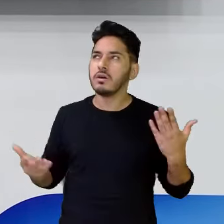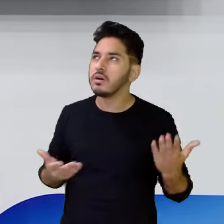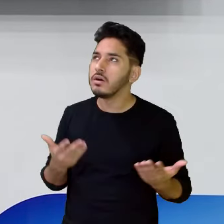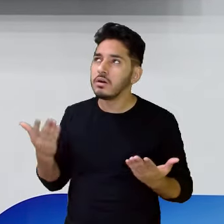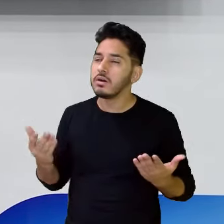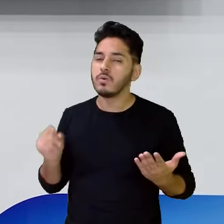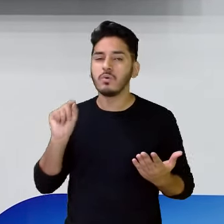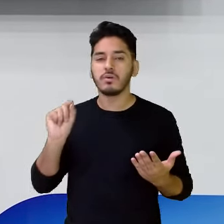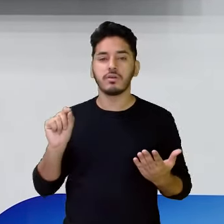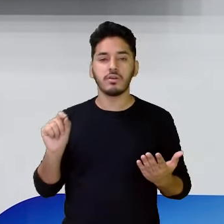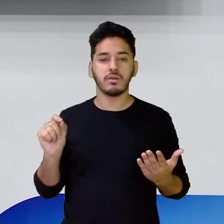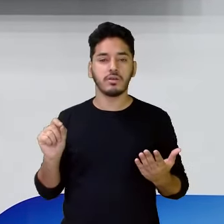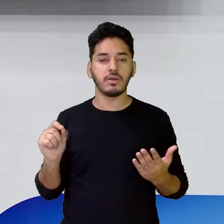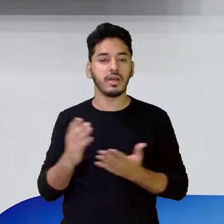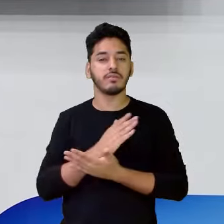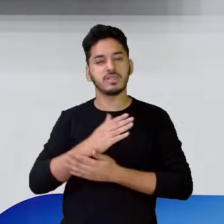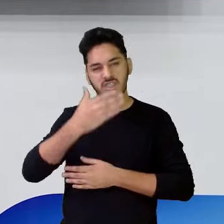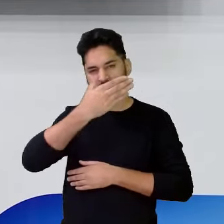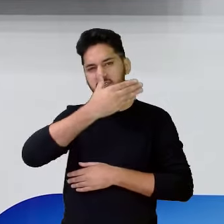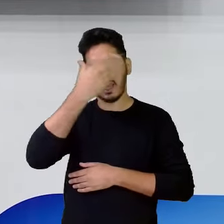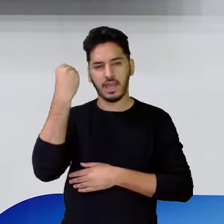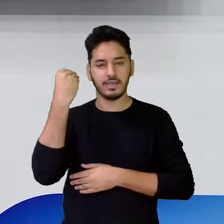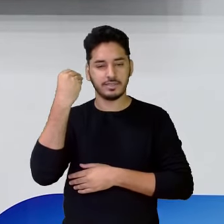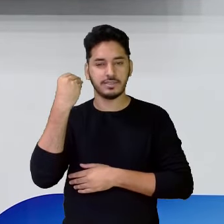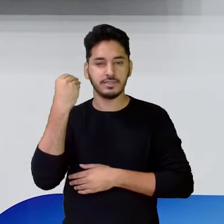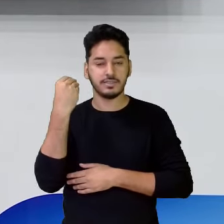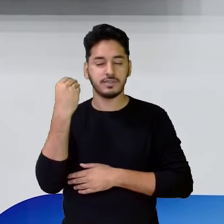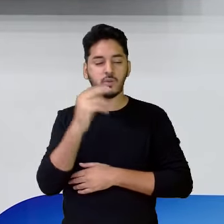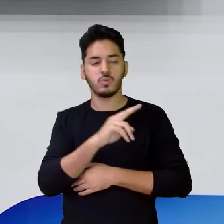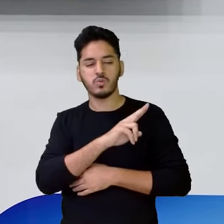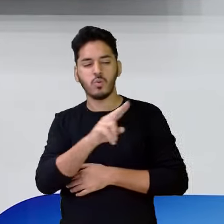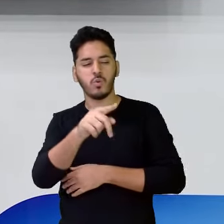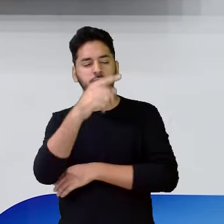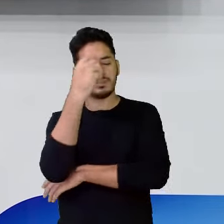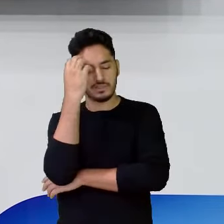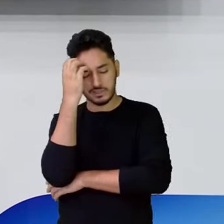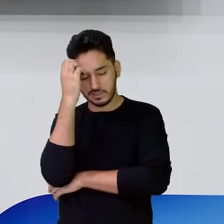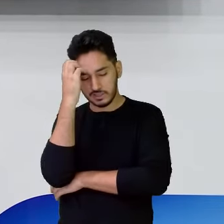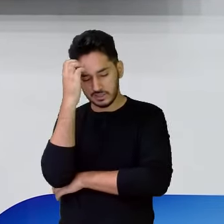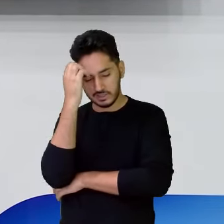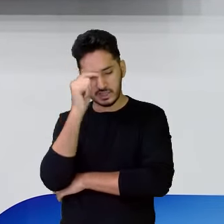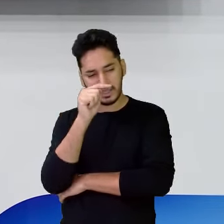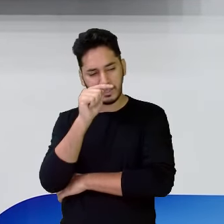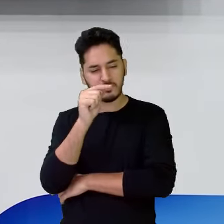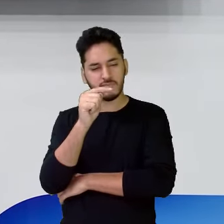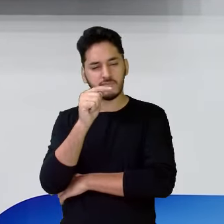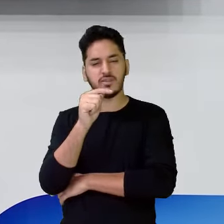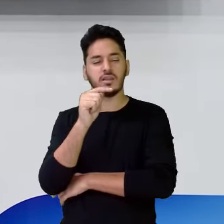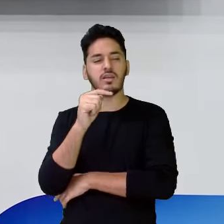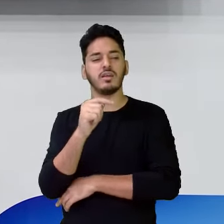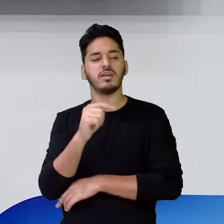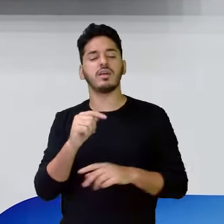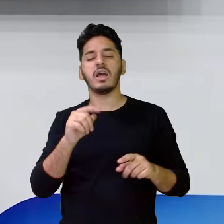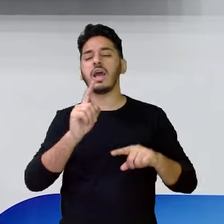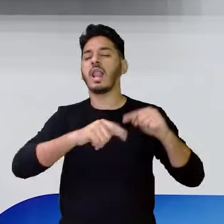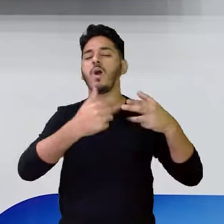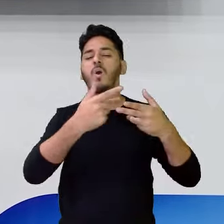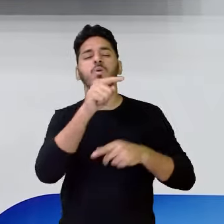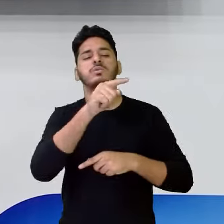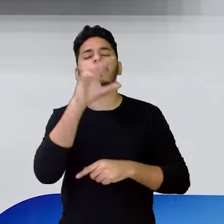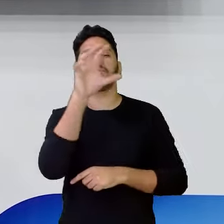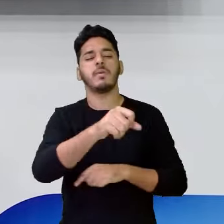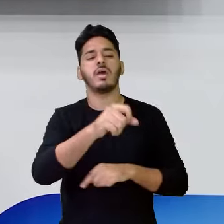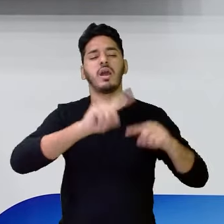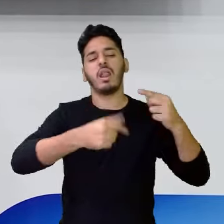muito comum a falar quando está esquecido do nome ali específico daquele objeto. Então, eu falo, pega aquela coisa,